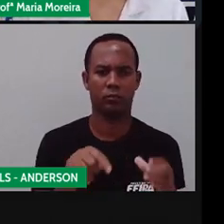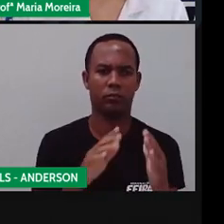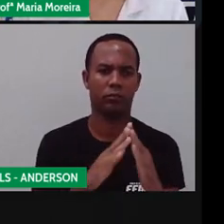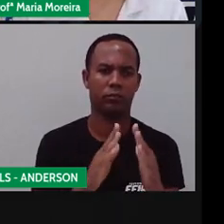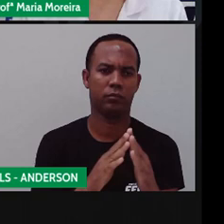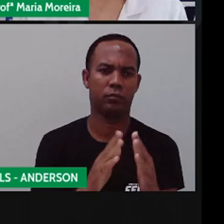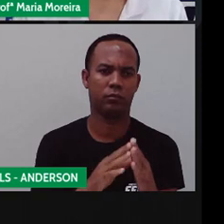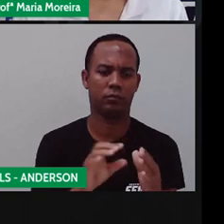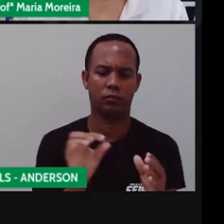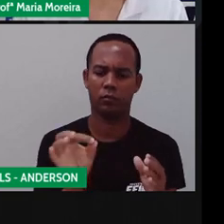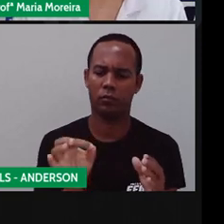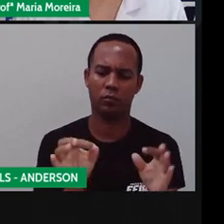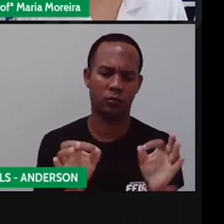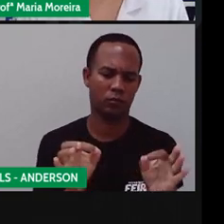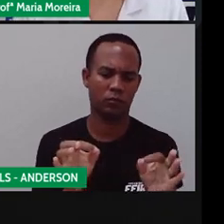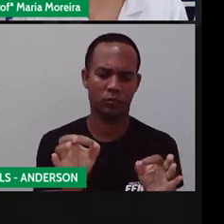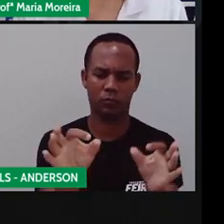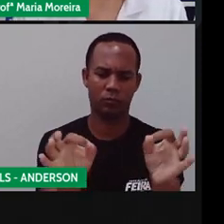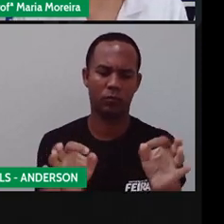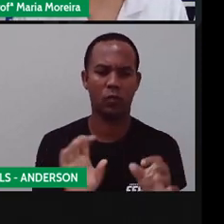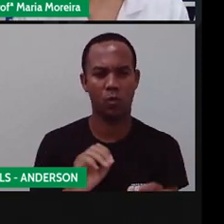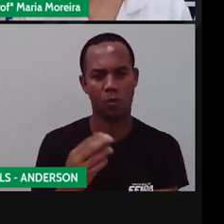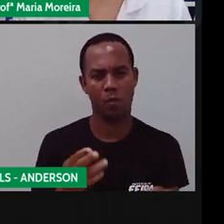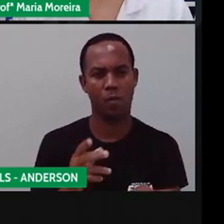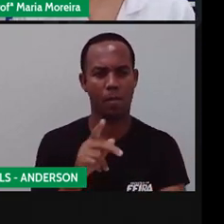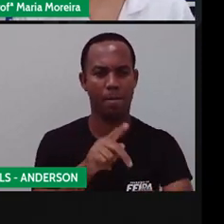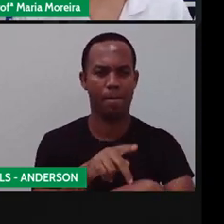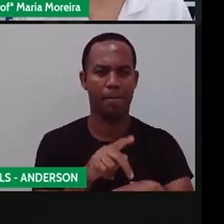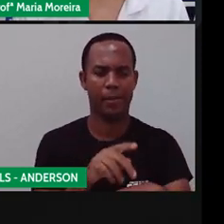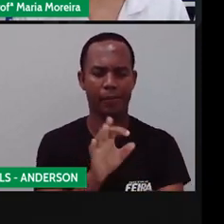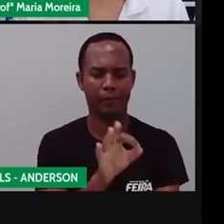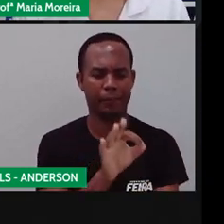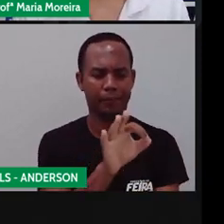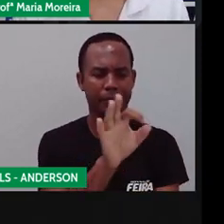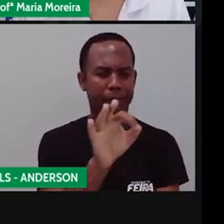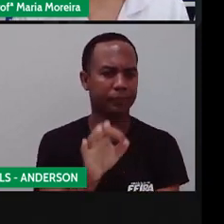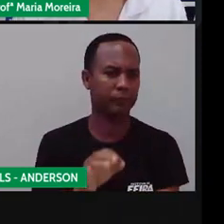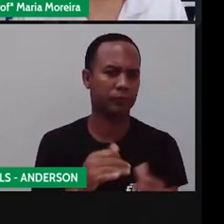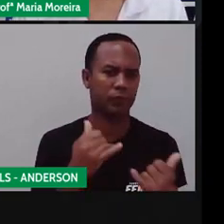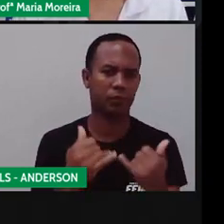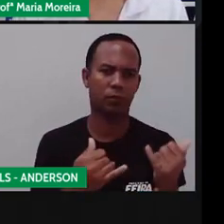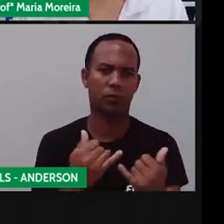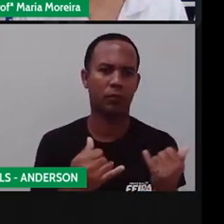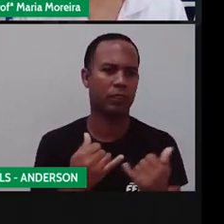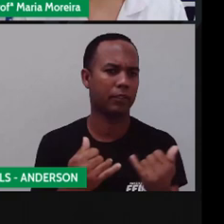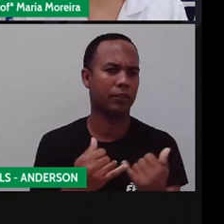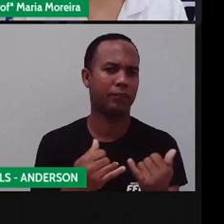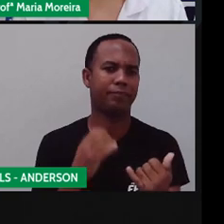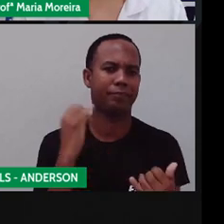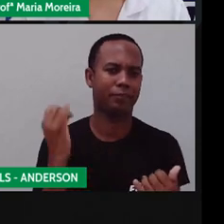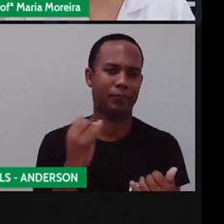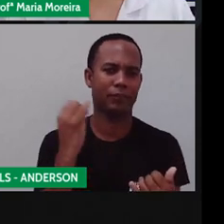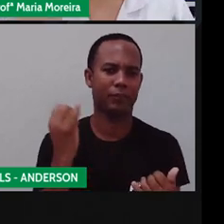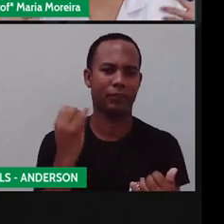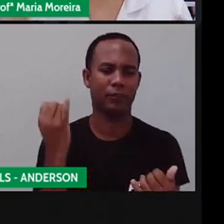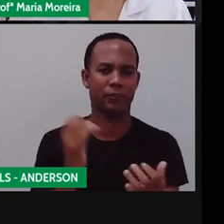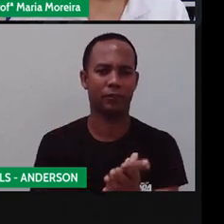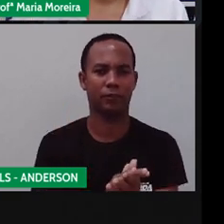tampilha, você pode usar pedras de cores diferentes. O importante é o quê? Utilizar a criatividade.